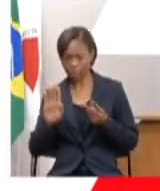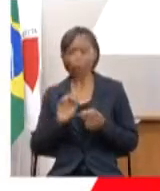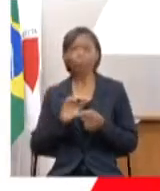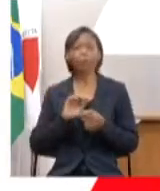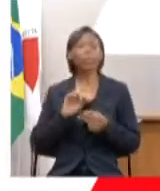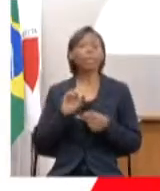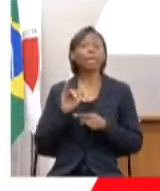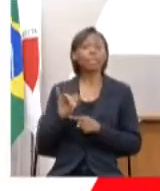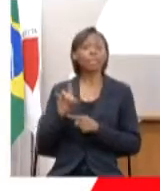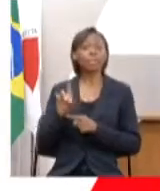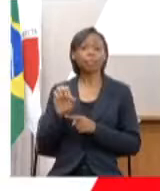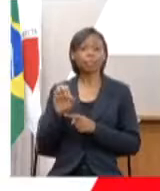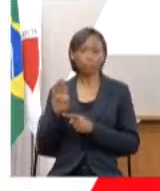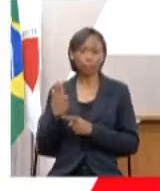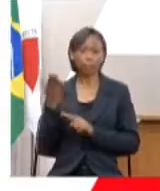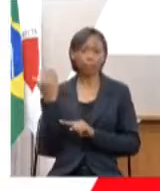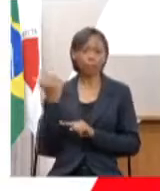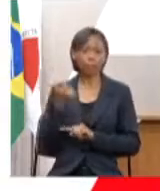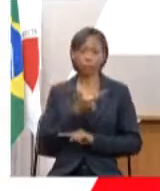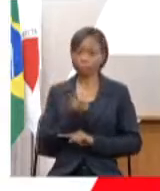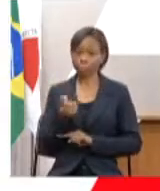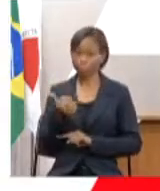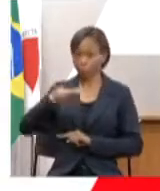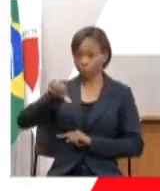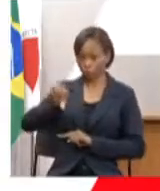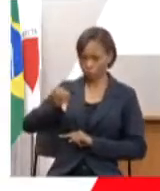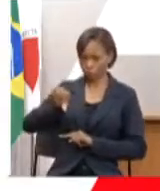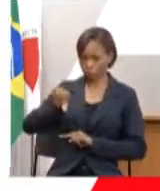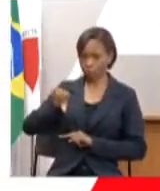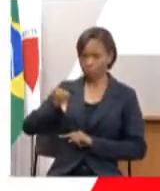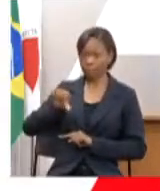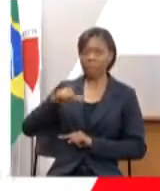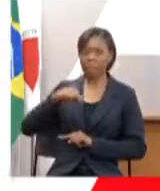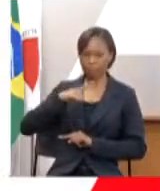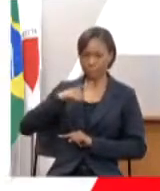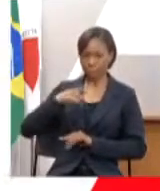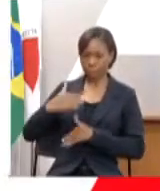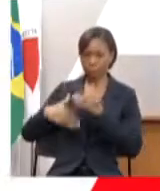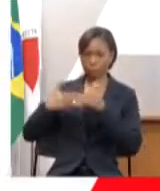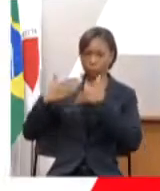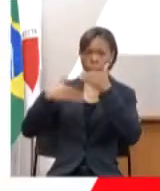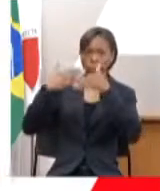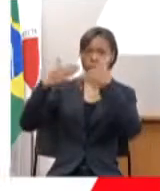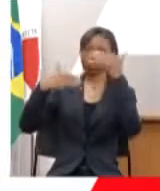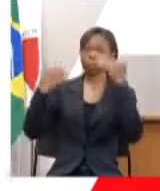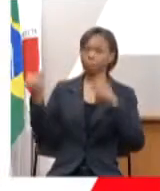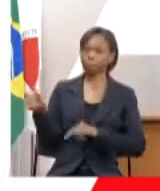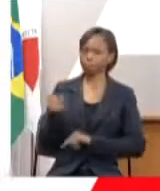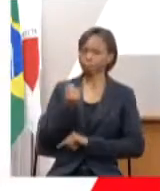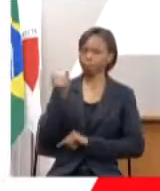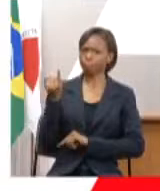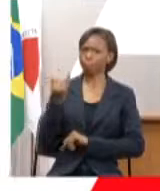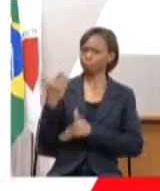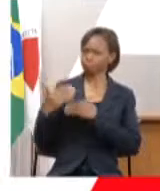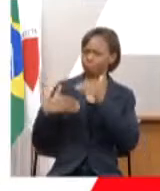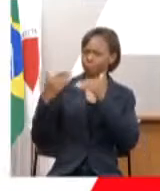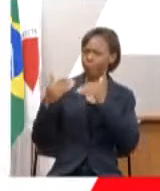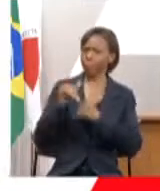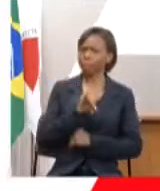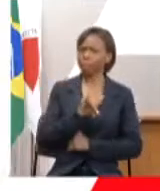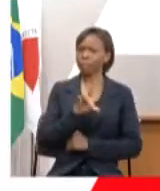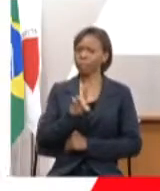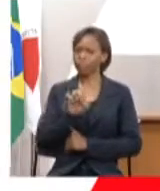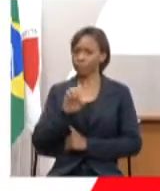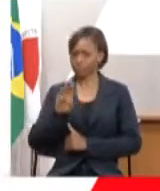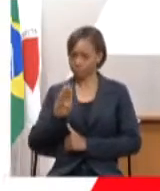nós verificamos um avanço significativo, tanto no IDEB do ensino